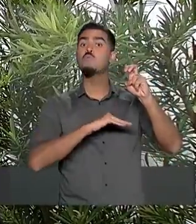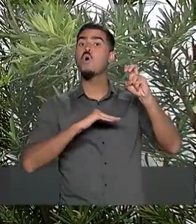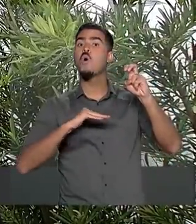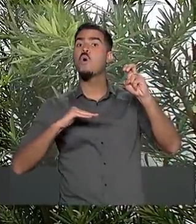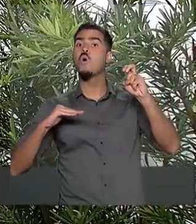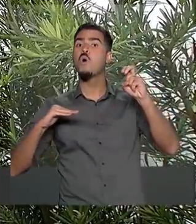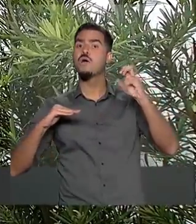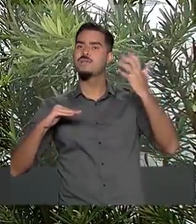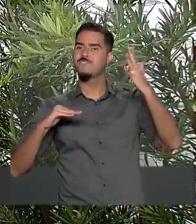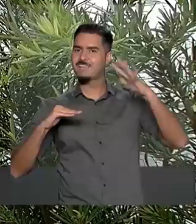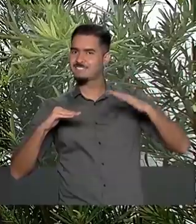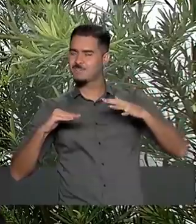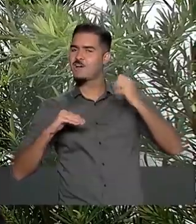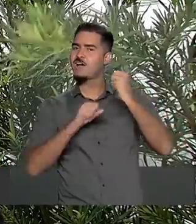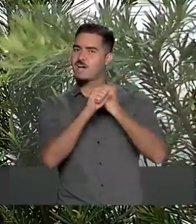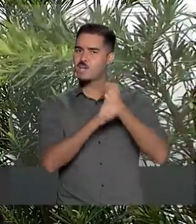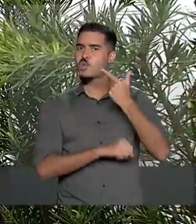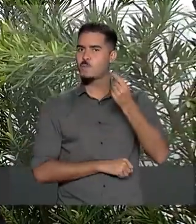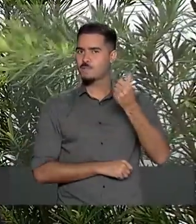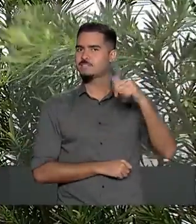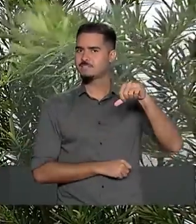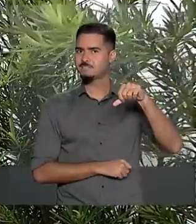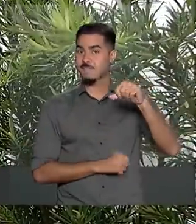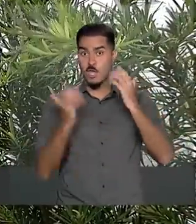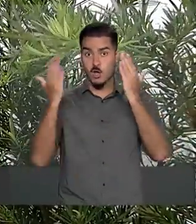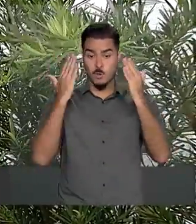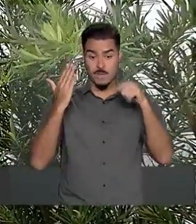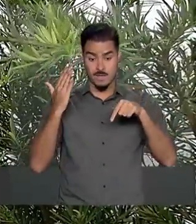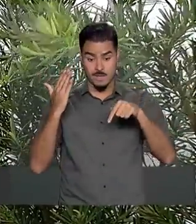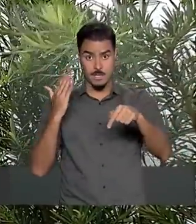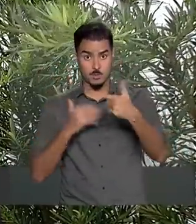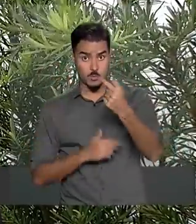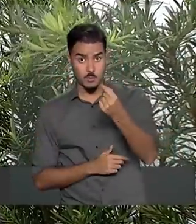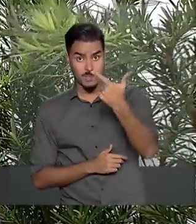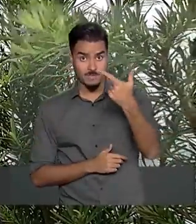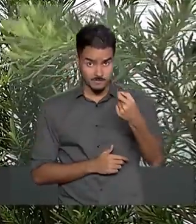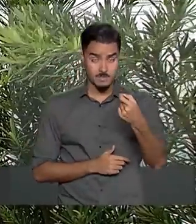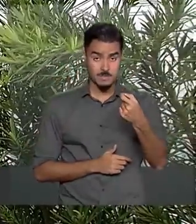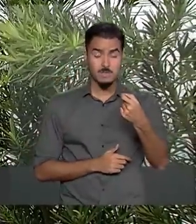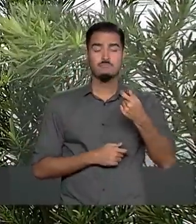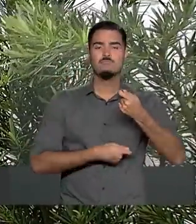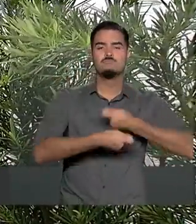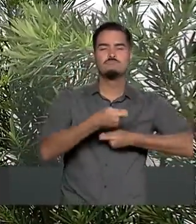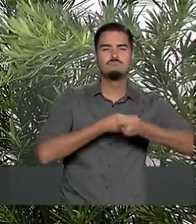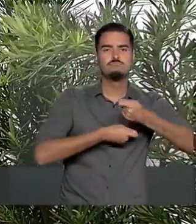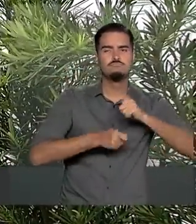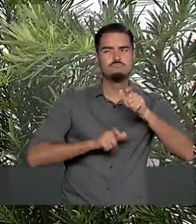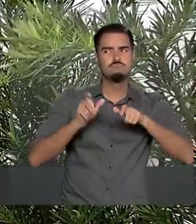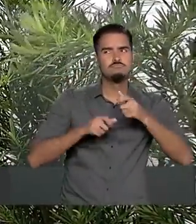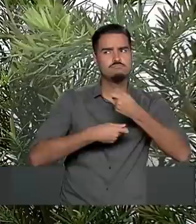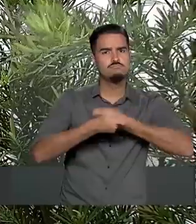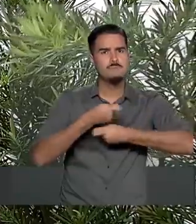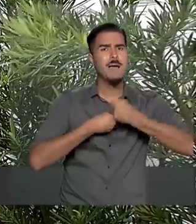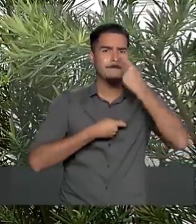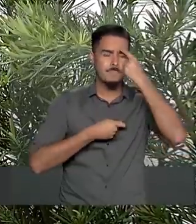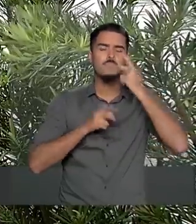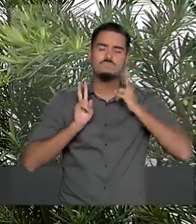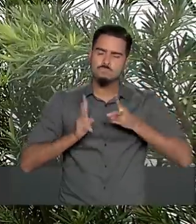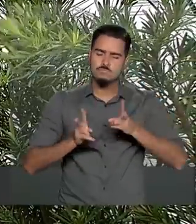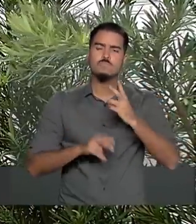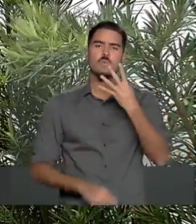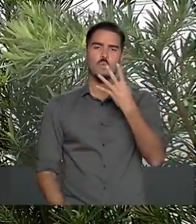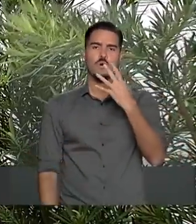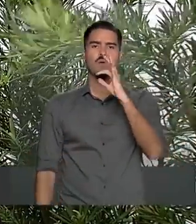inflação de 2019. Em relação a 2020, os operadores do mercado financeiro mantiveram a previsão de